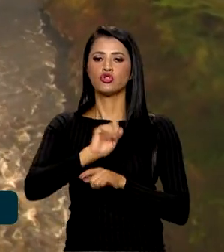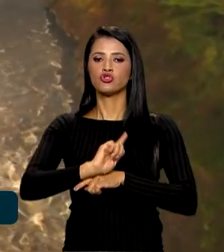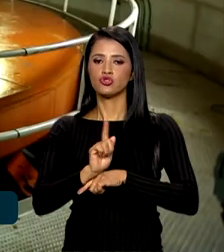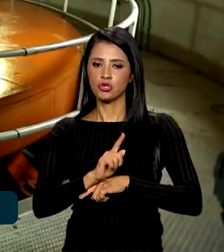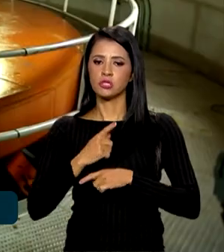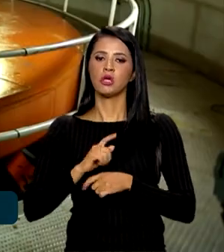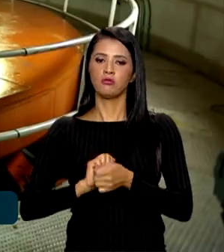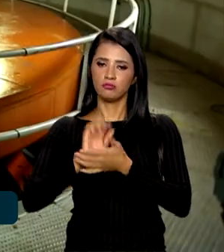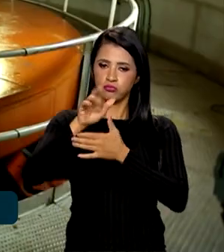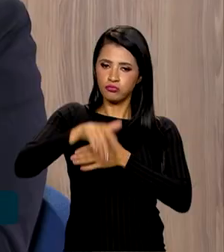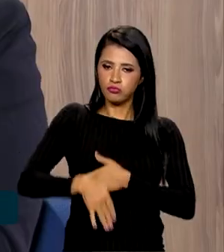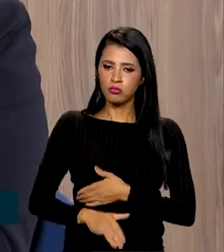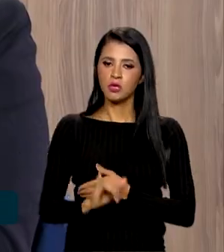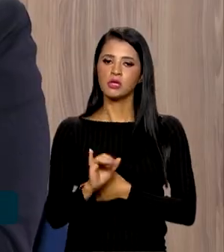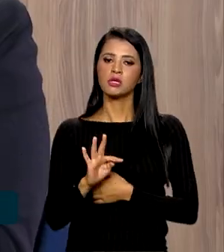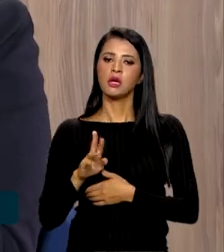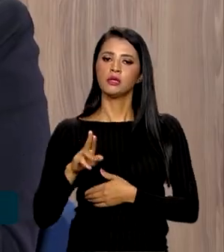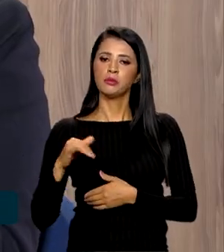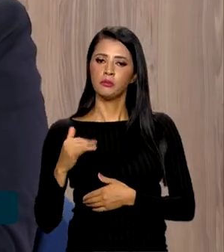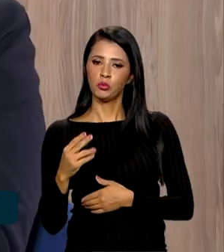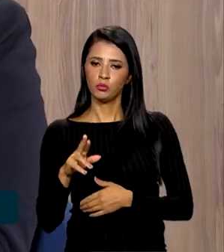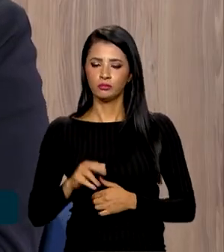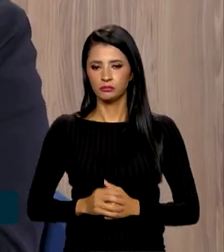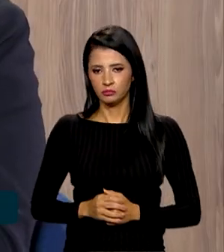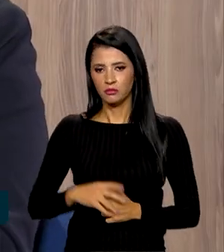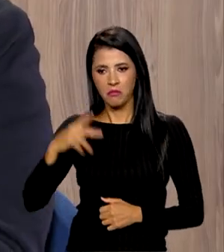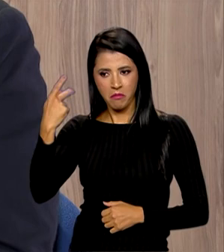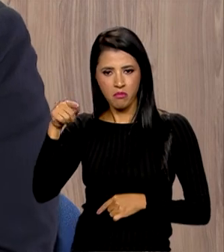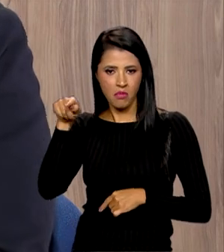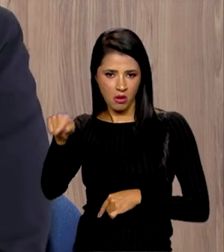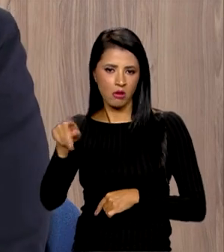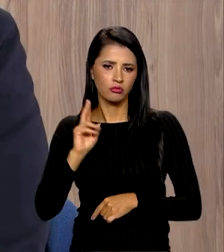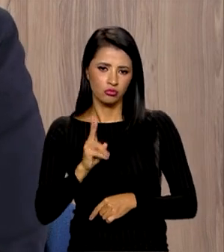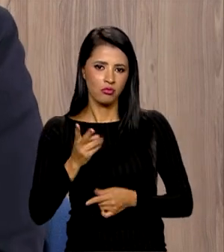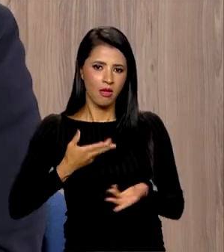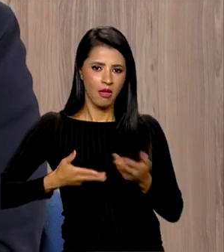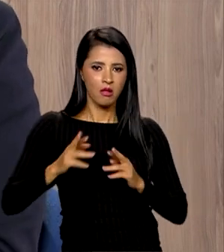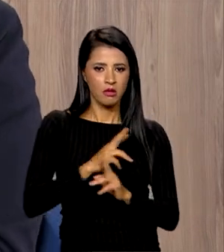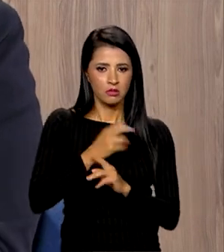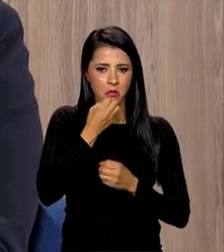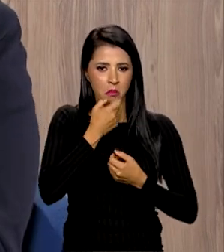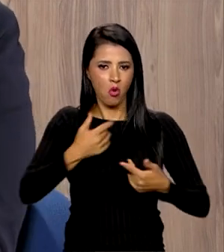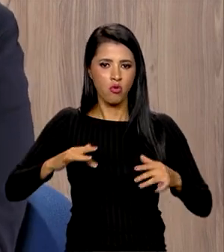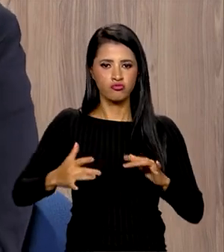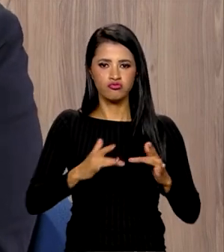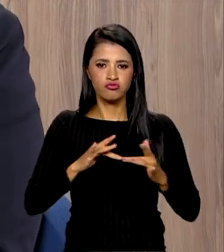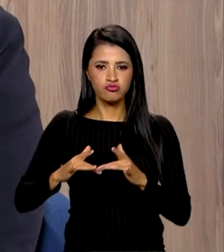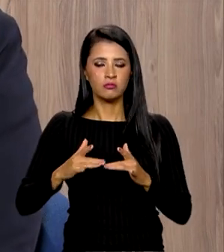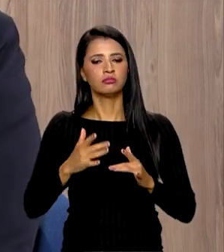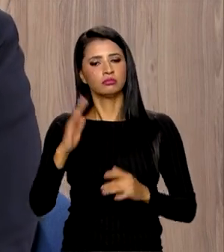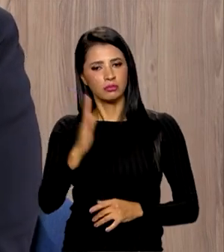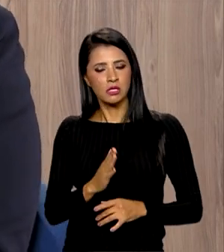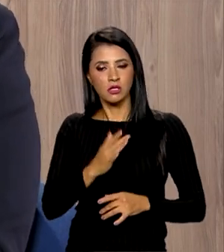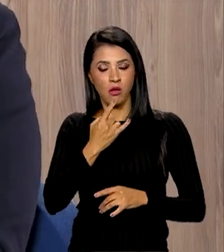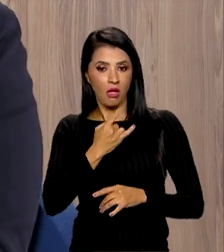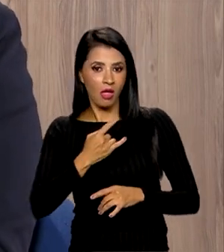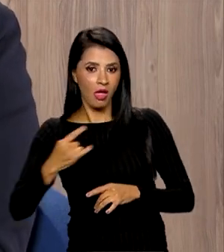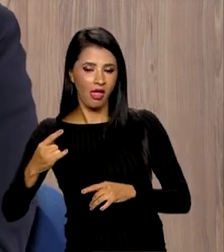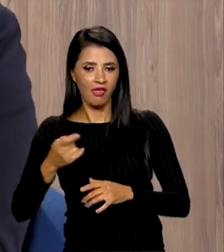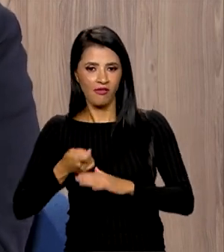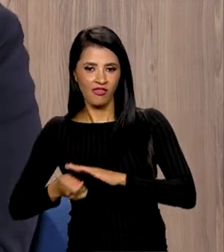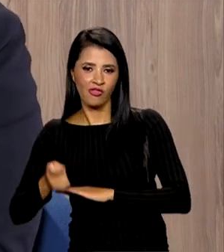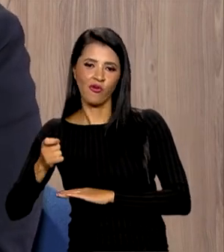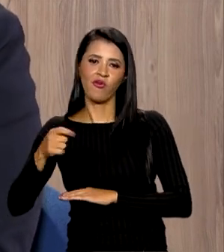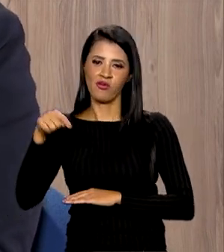hidrelétrica de Itaipu. Obviamente que para o Paraguai ele quer continuar as boas relações com o Brasil, atrair mais investidores brasileiros,